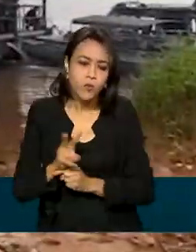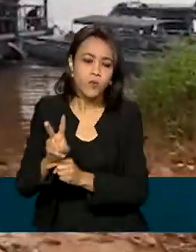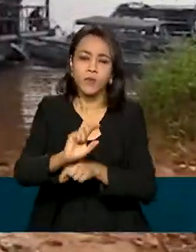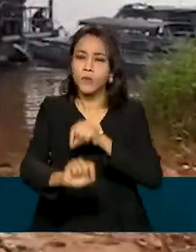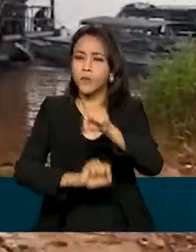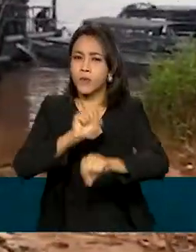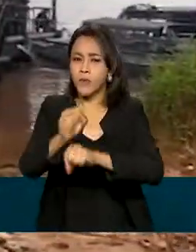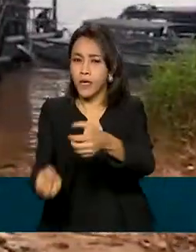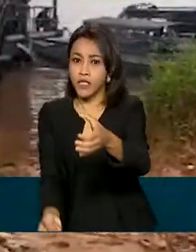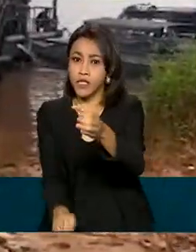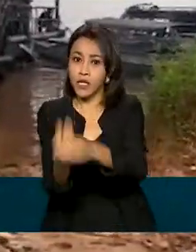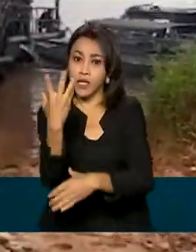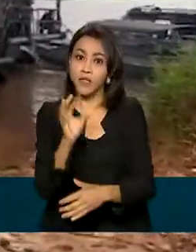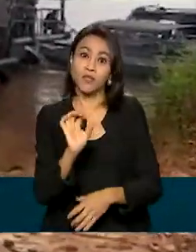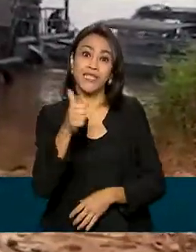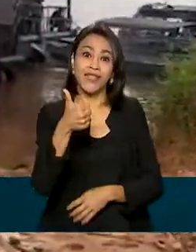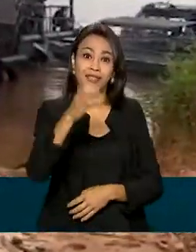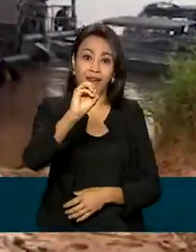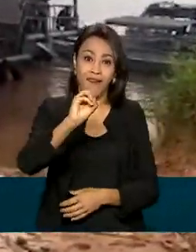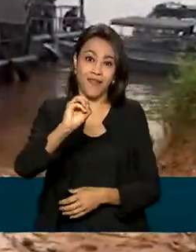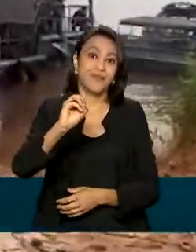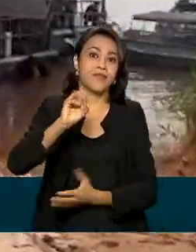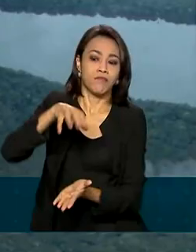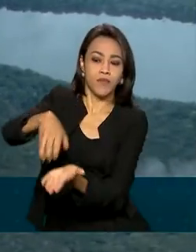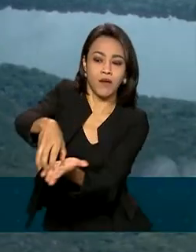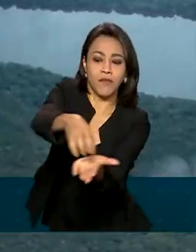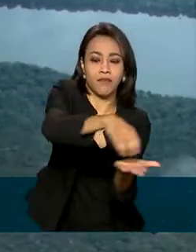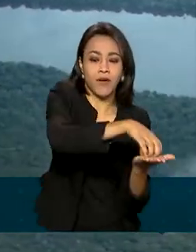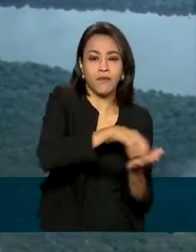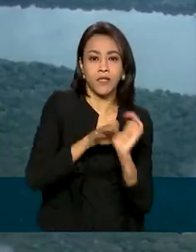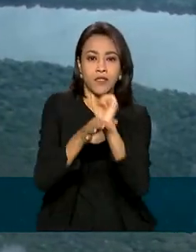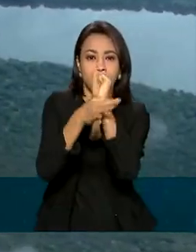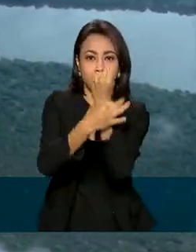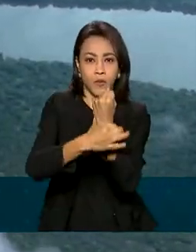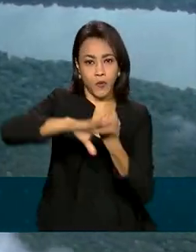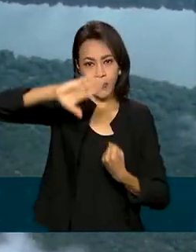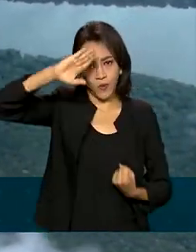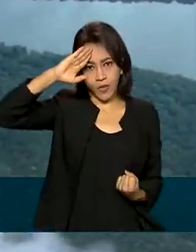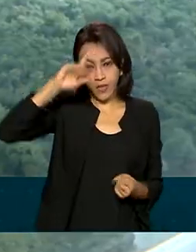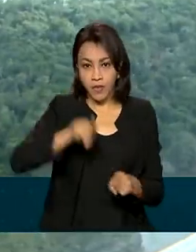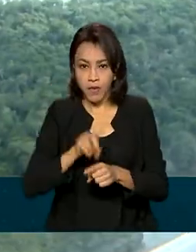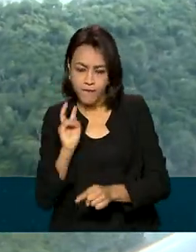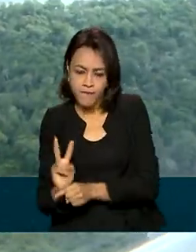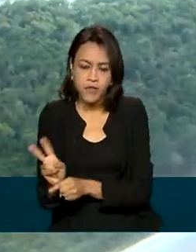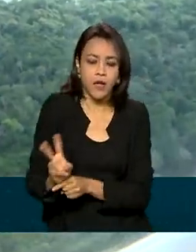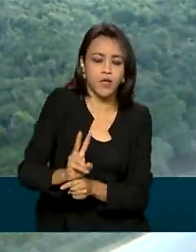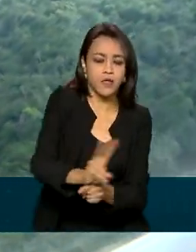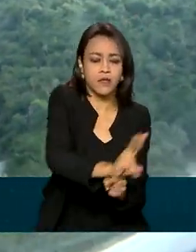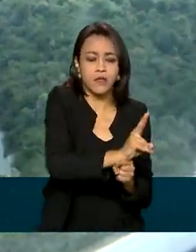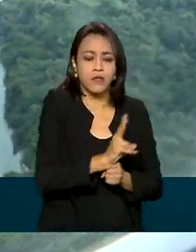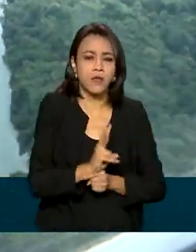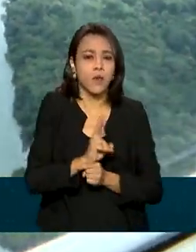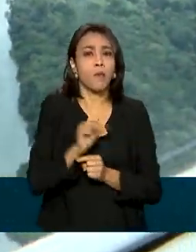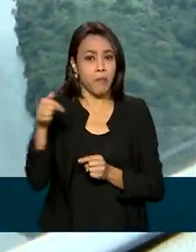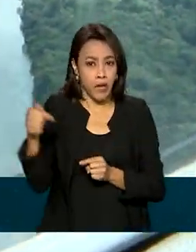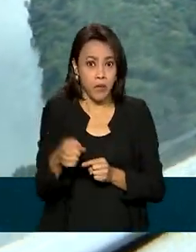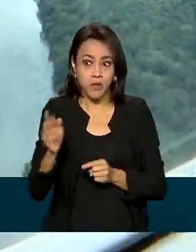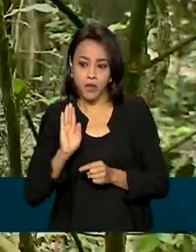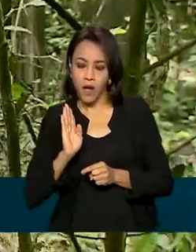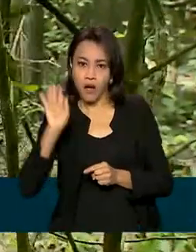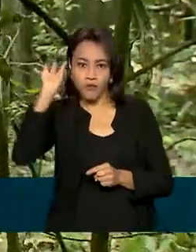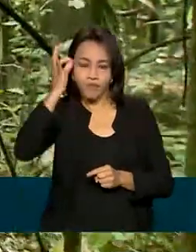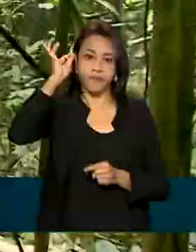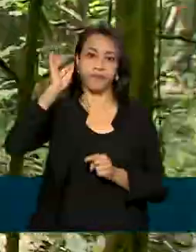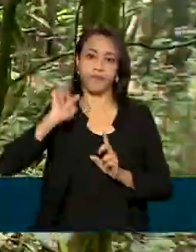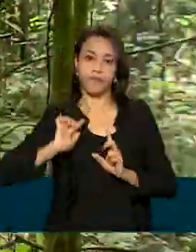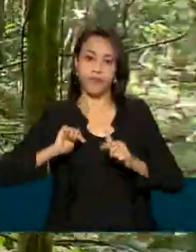instalação de 10 bases das forças de segurança e de órgãos de fiscalização ambiental para uma atuação mais rápida.